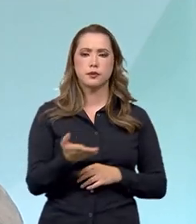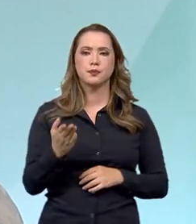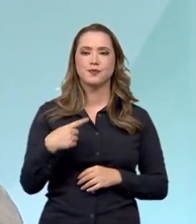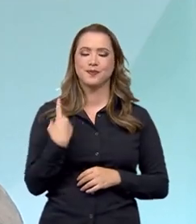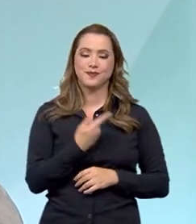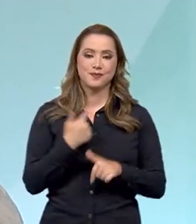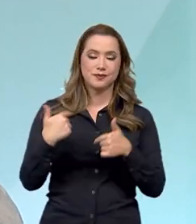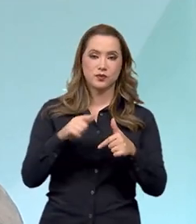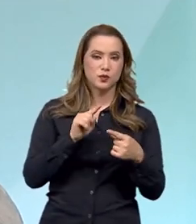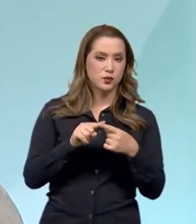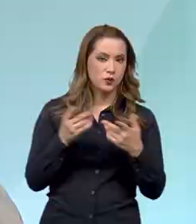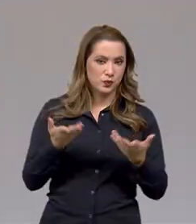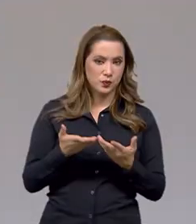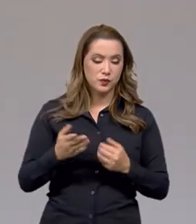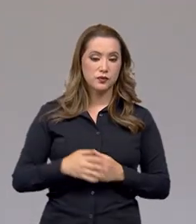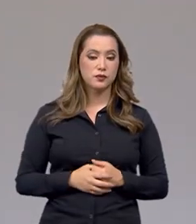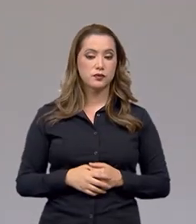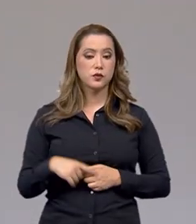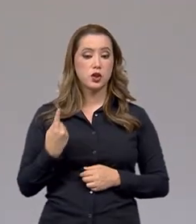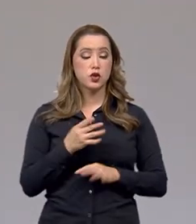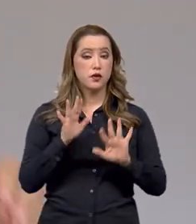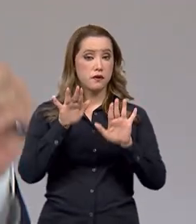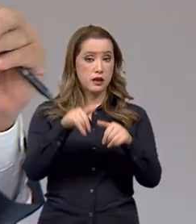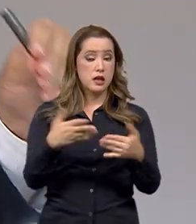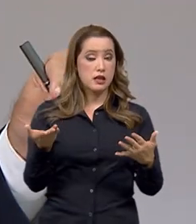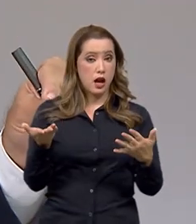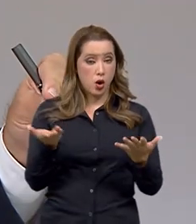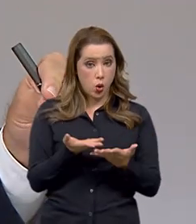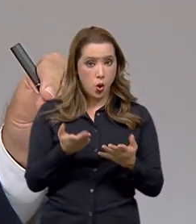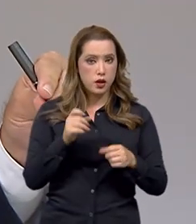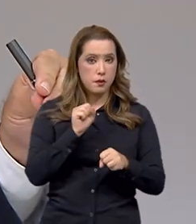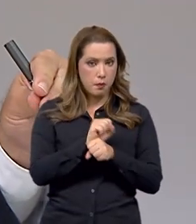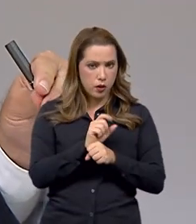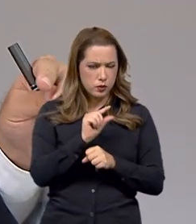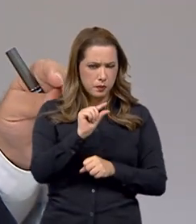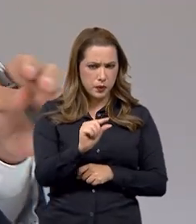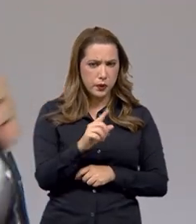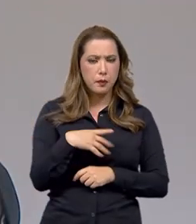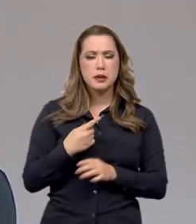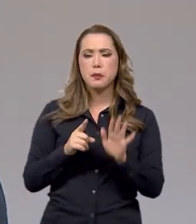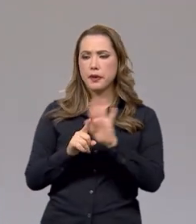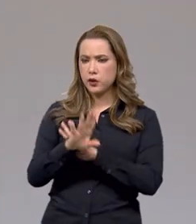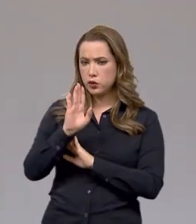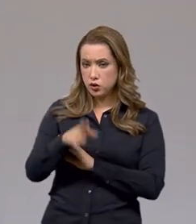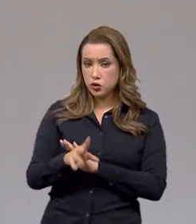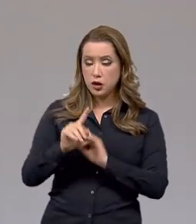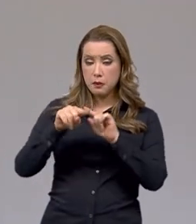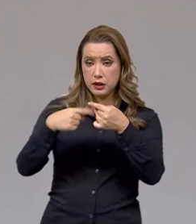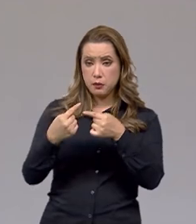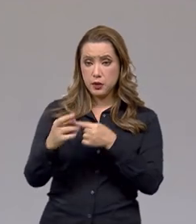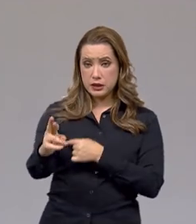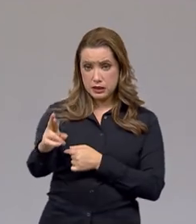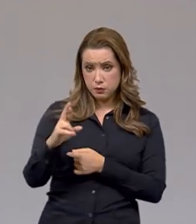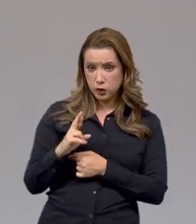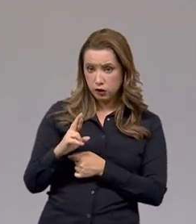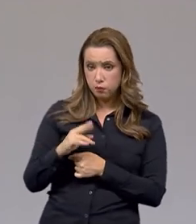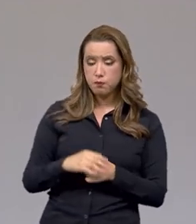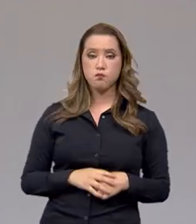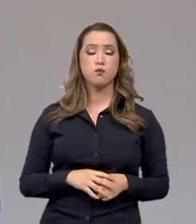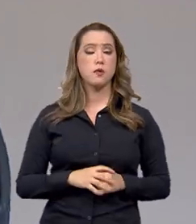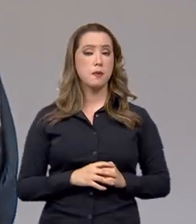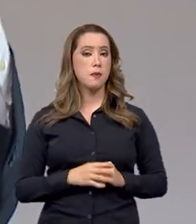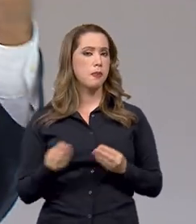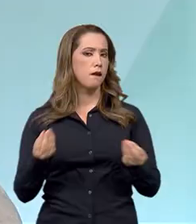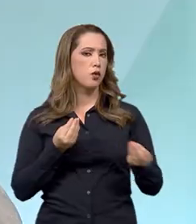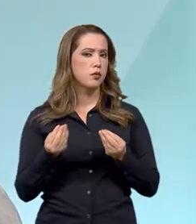É isso que a gente trabalha hoje. A gente vai encerrar esse bloco, mas eu queria já deixar uma pergunta para o senhor na retomada do segundo bloco. Como